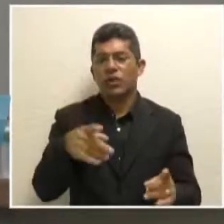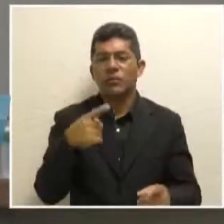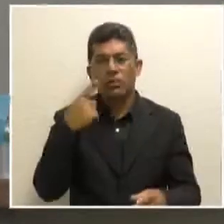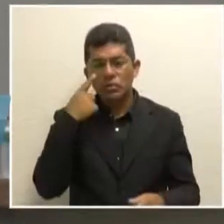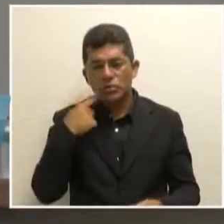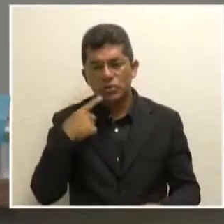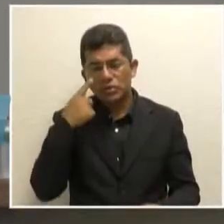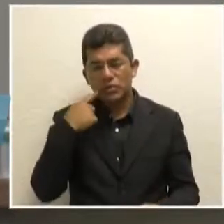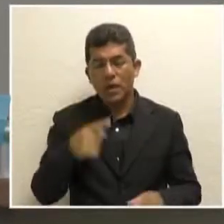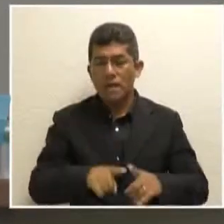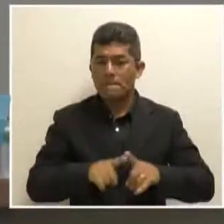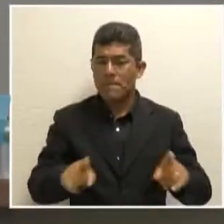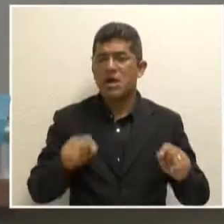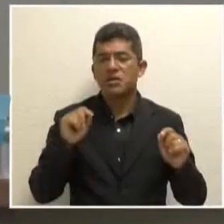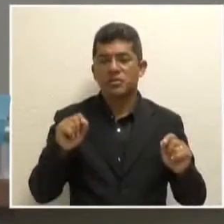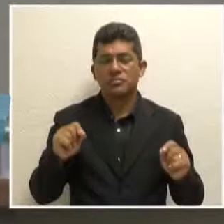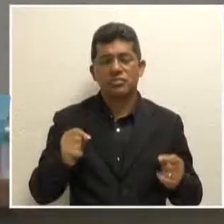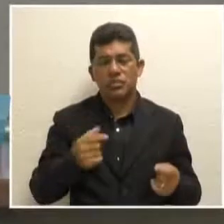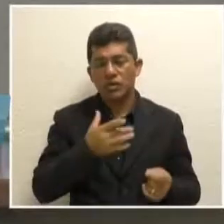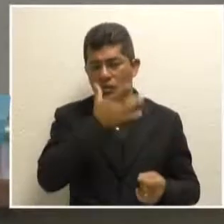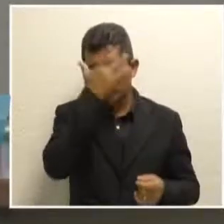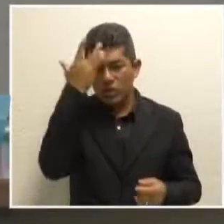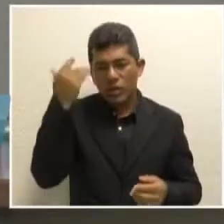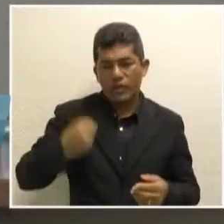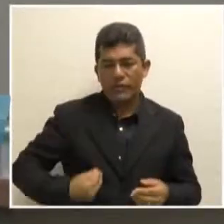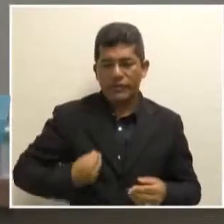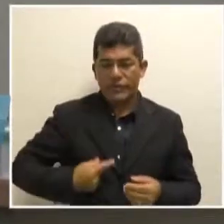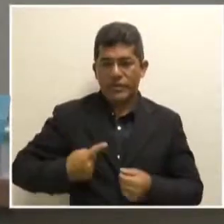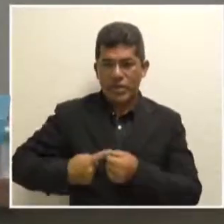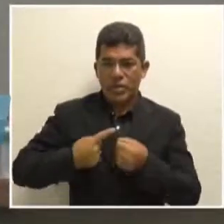dos Andes, mas é pelo choro do homem do interior.